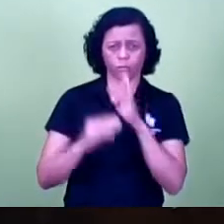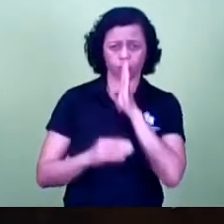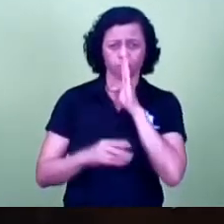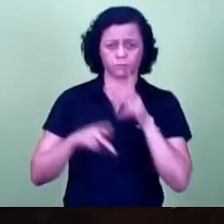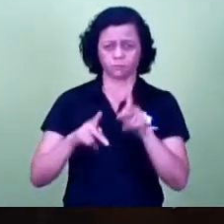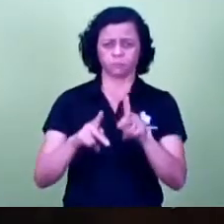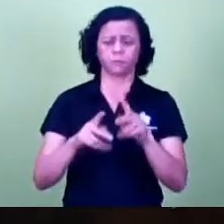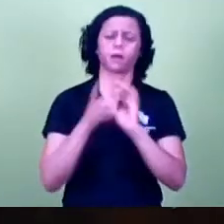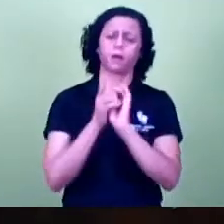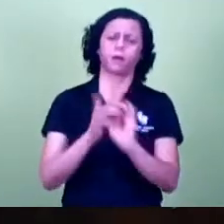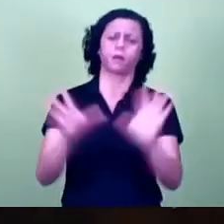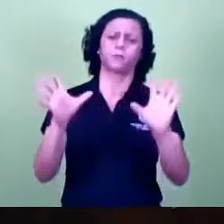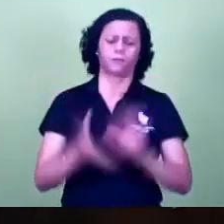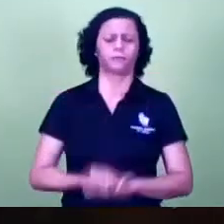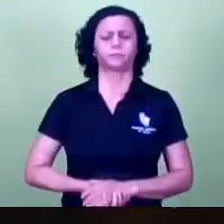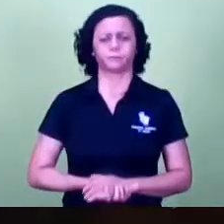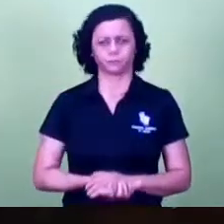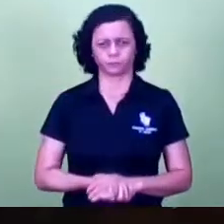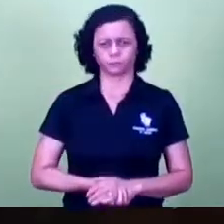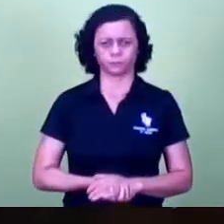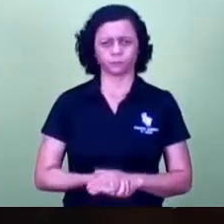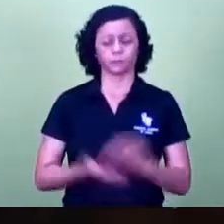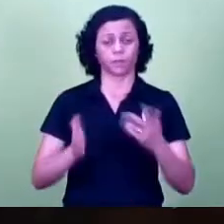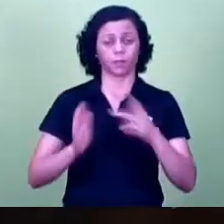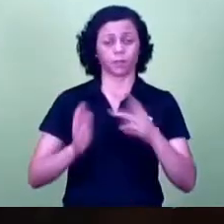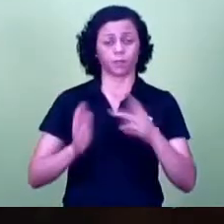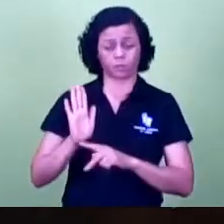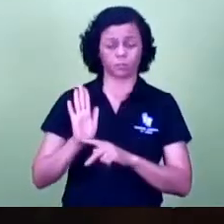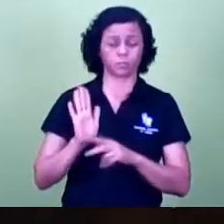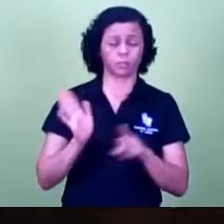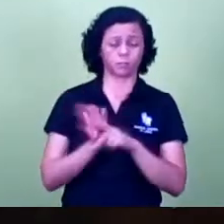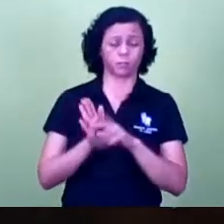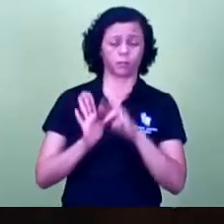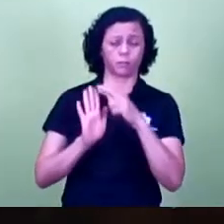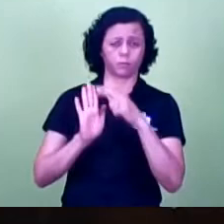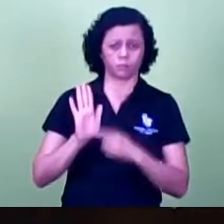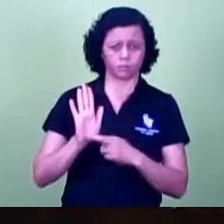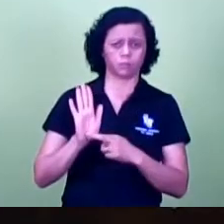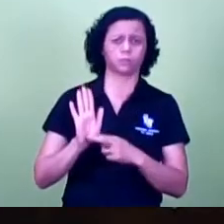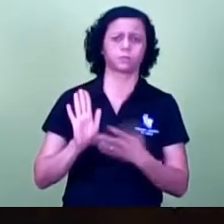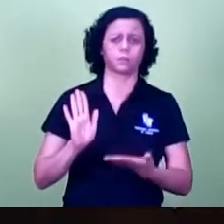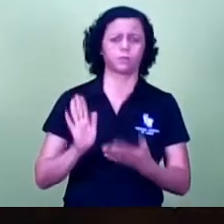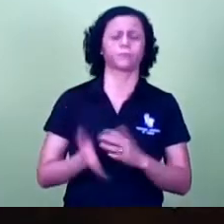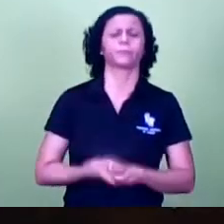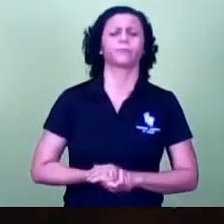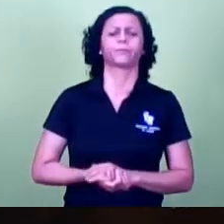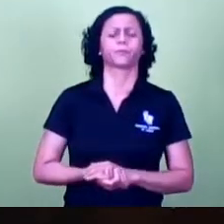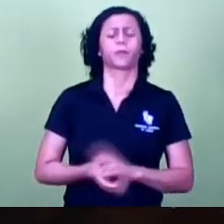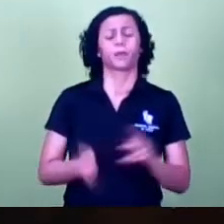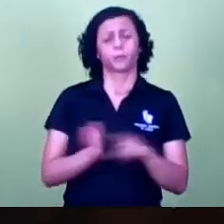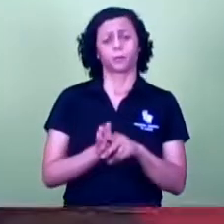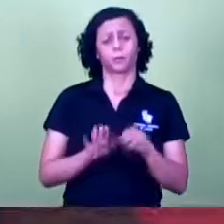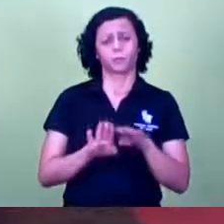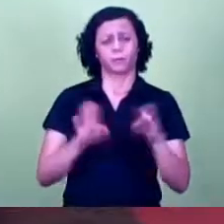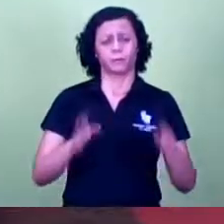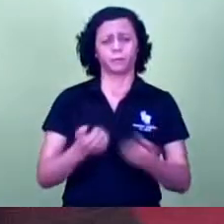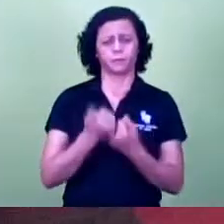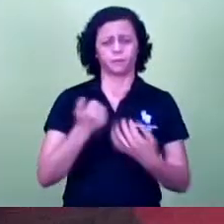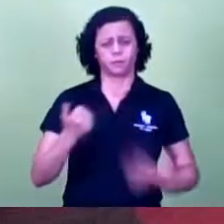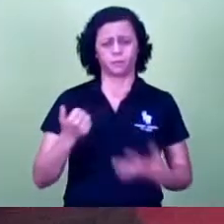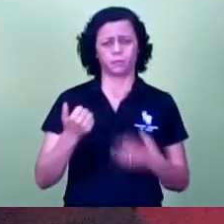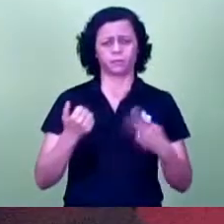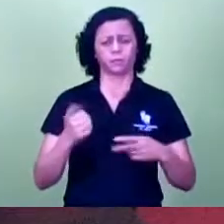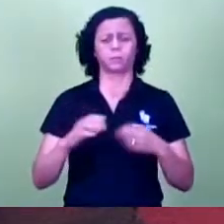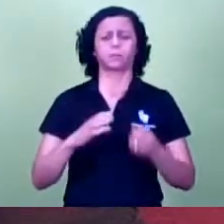aprovado. Vamos agora ao projeto de resolução. Queria dizer, esse projeto de resolução é da mesa diretora, que nós estamos